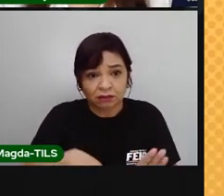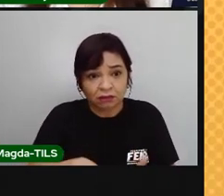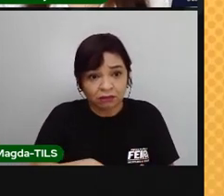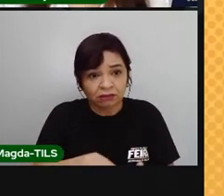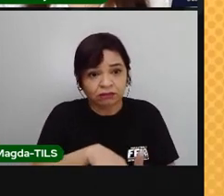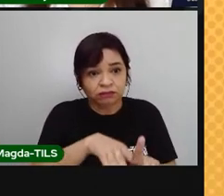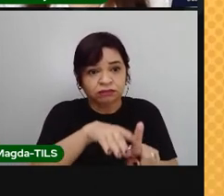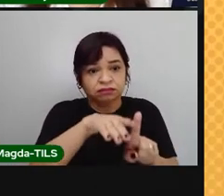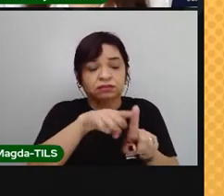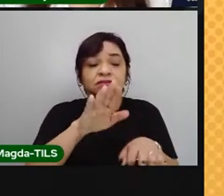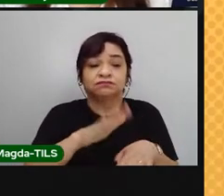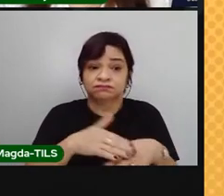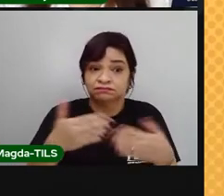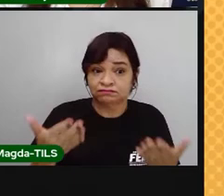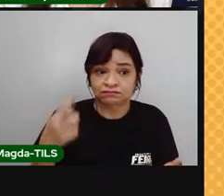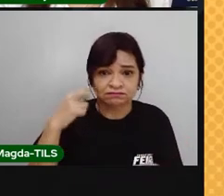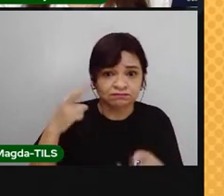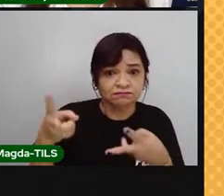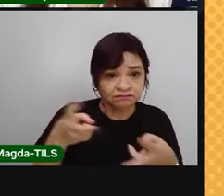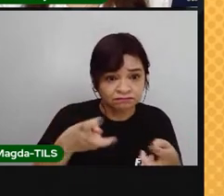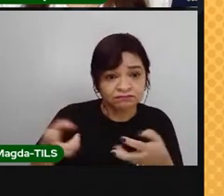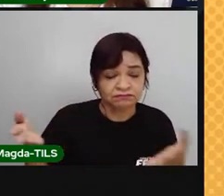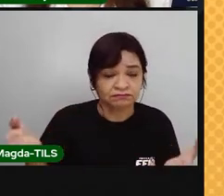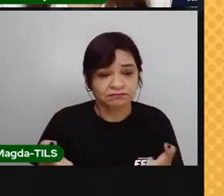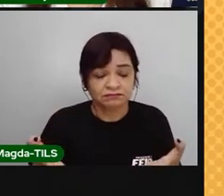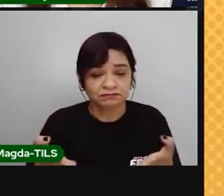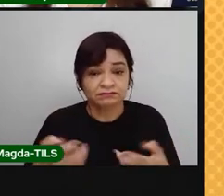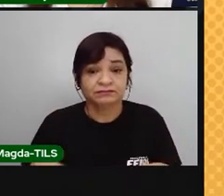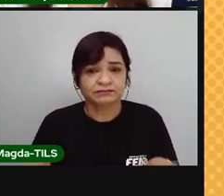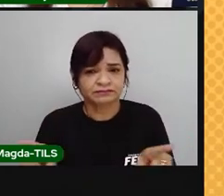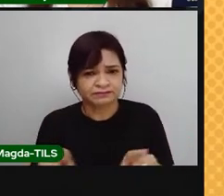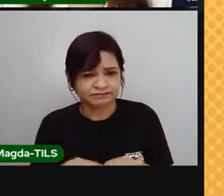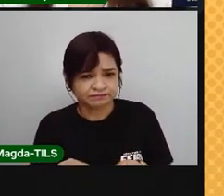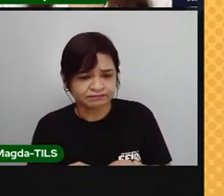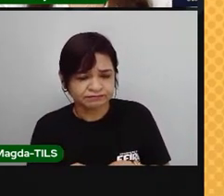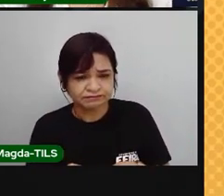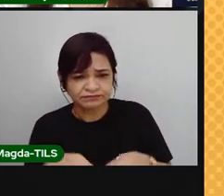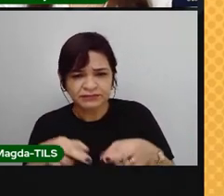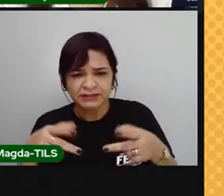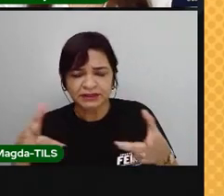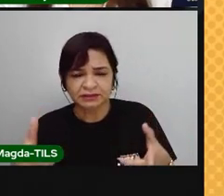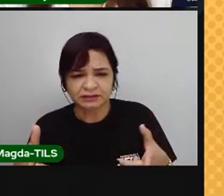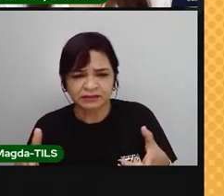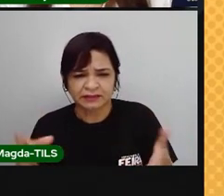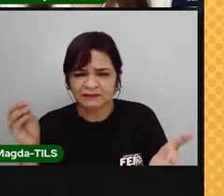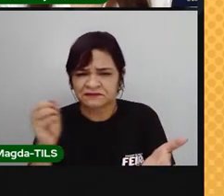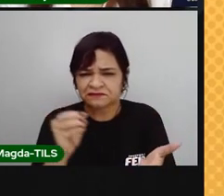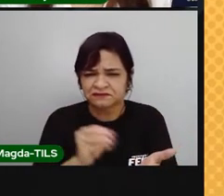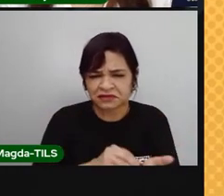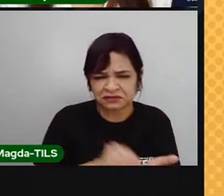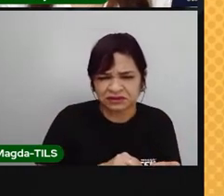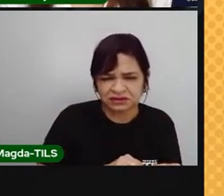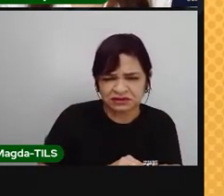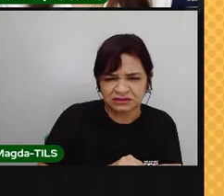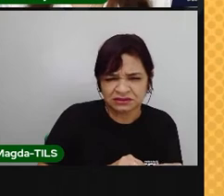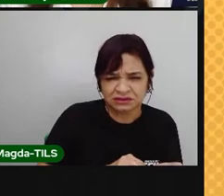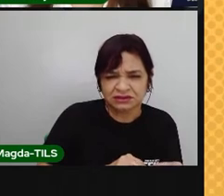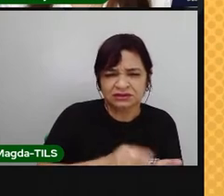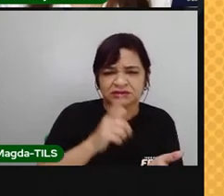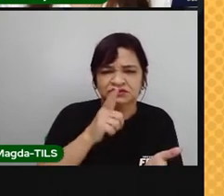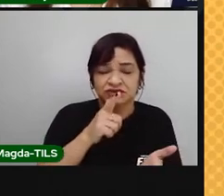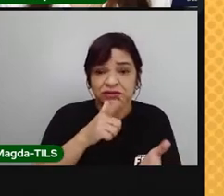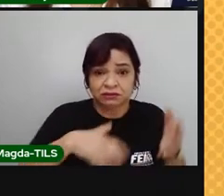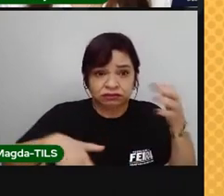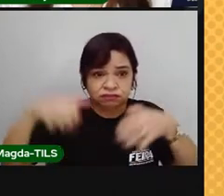cada vez mais comuns. Além disso, desastres naturais como secas, inundações e grandes tempestades